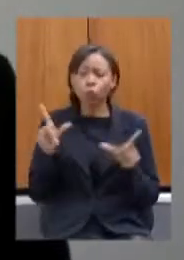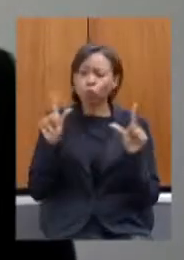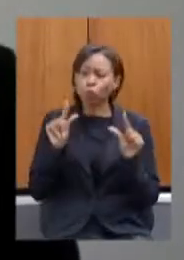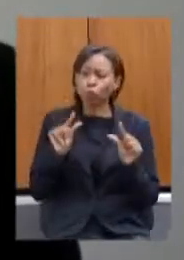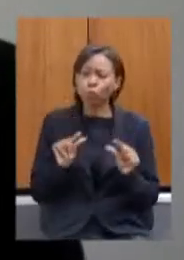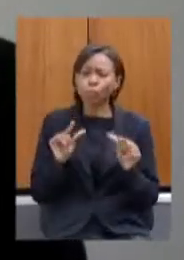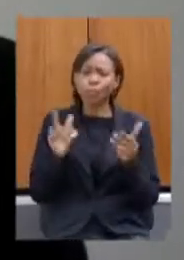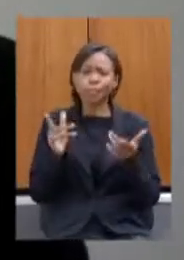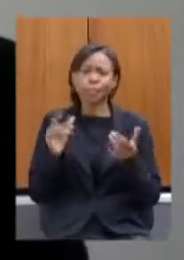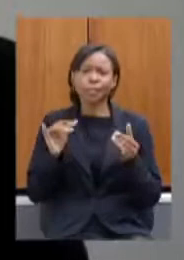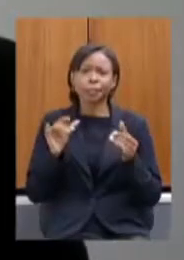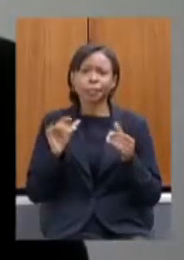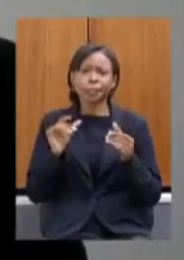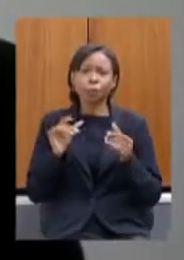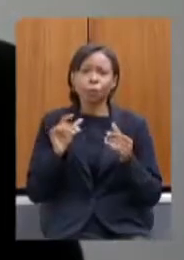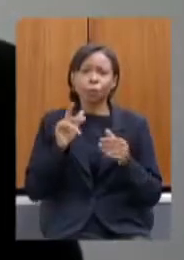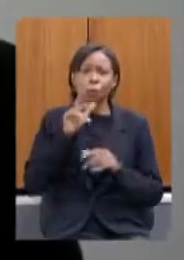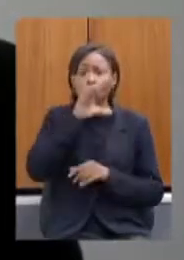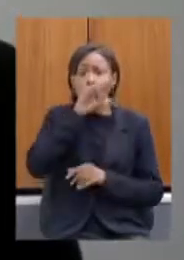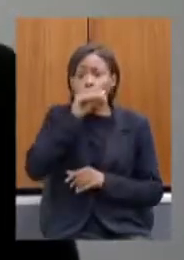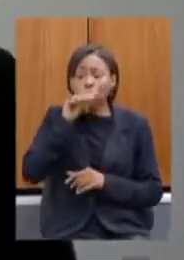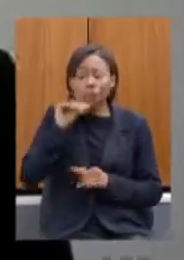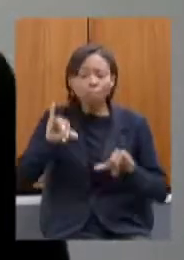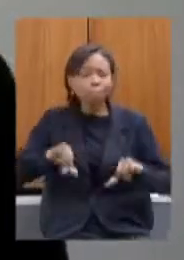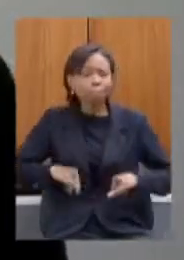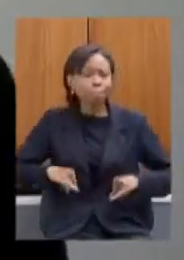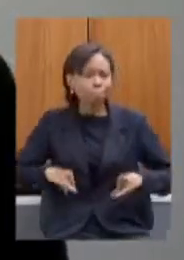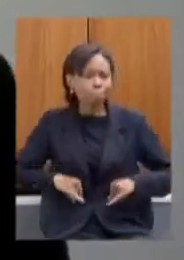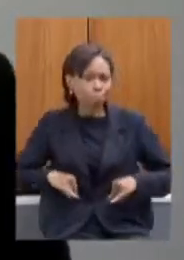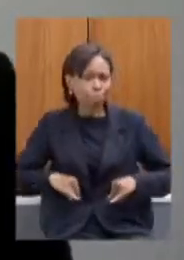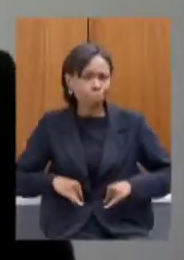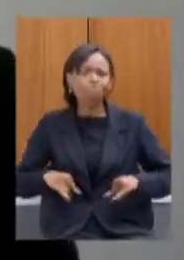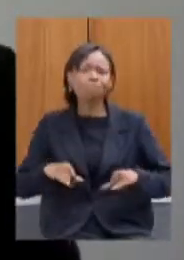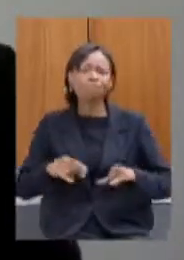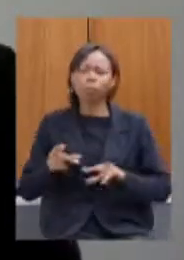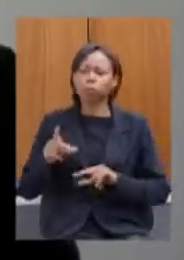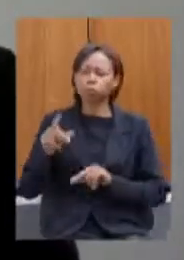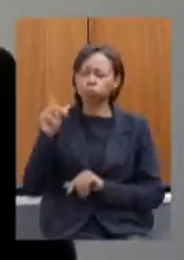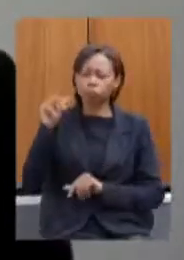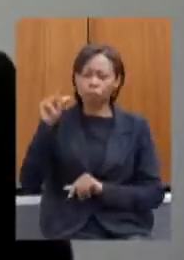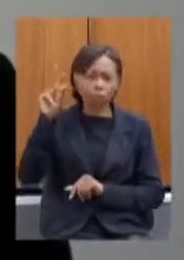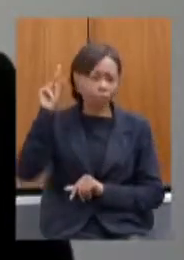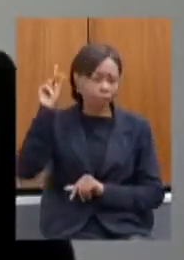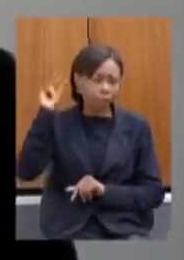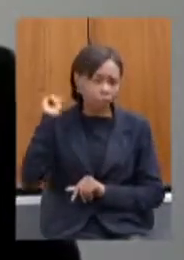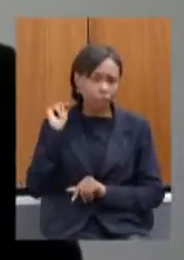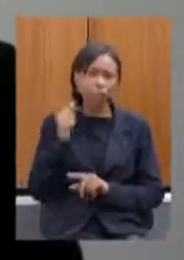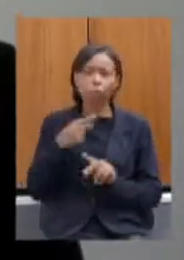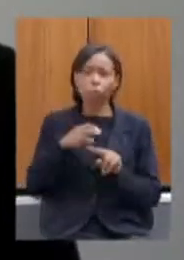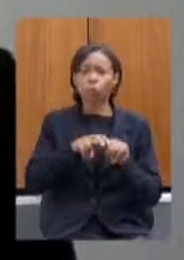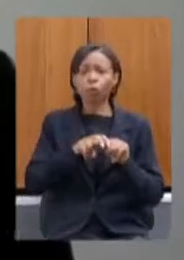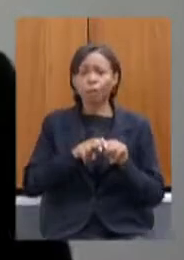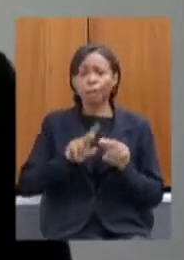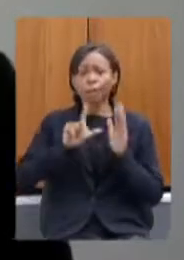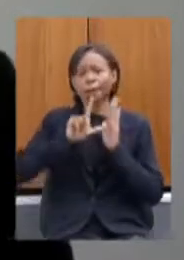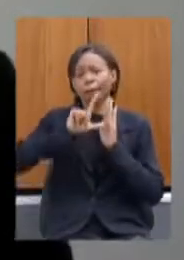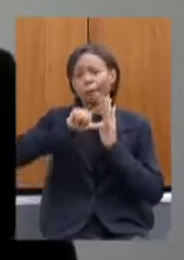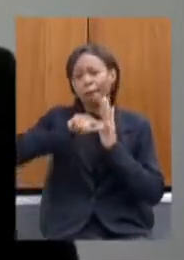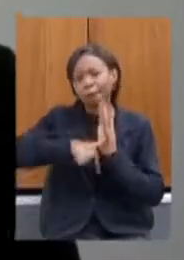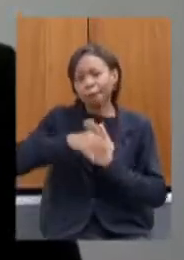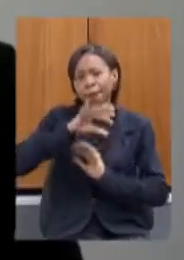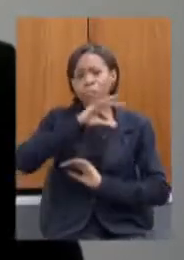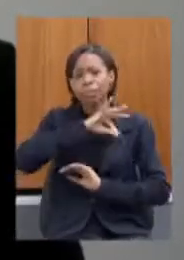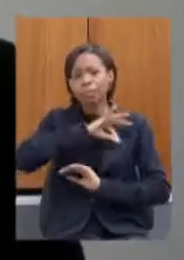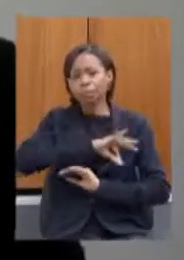servidor vem sofrendo há muito tempo com esse atraso nos salários isso eu acho que